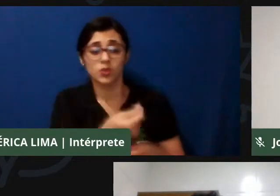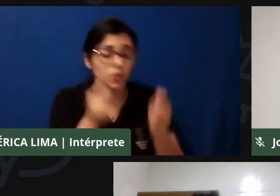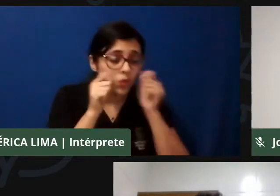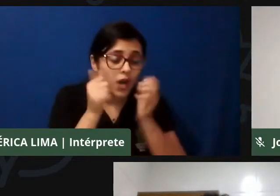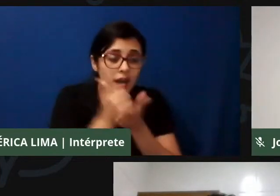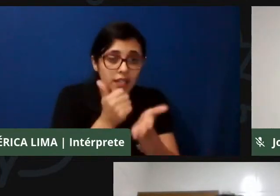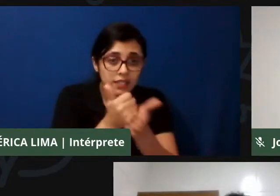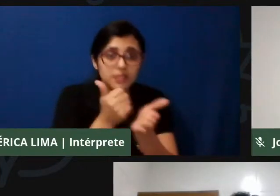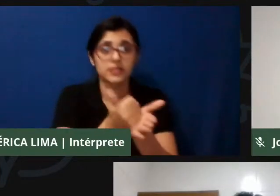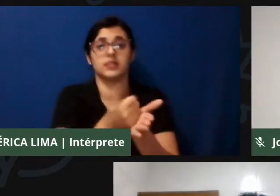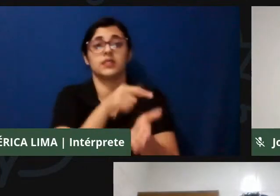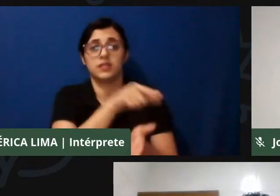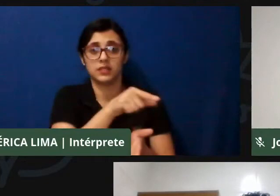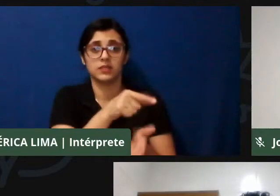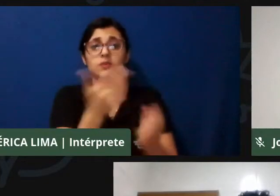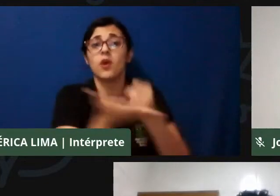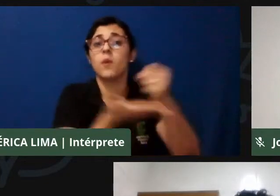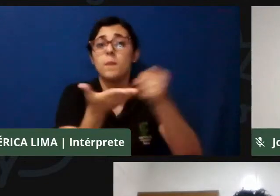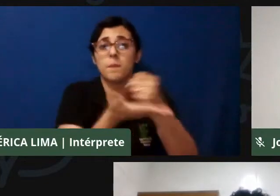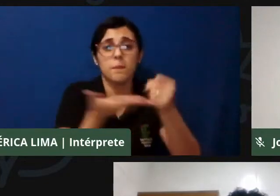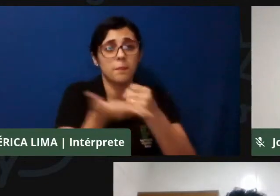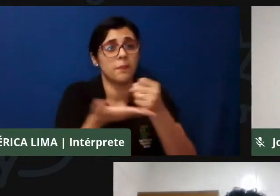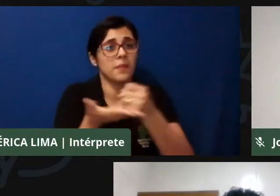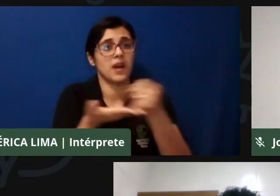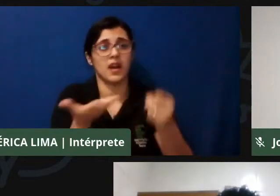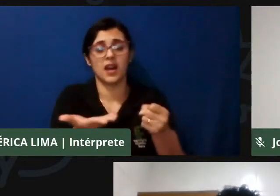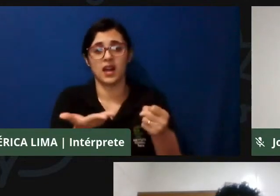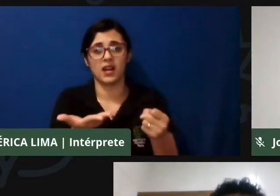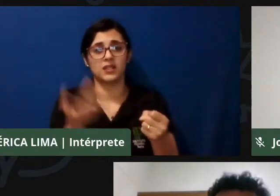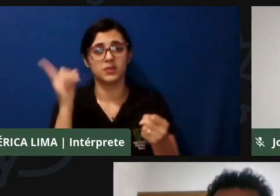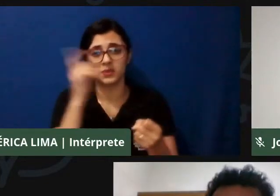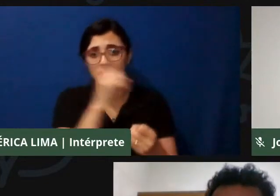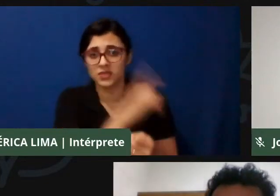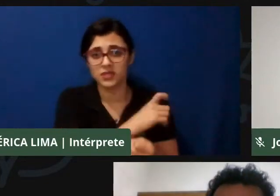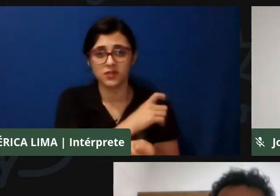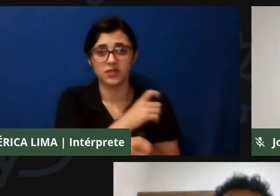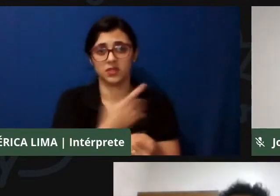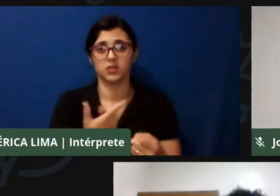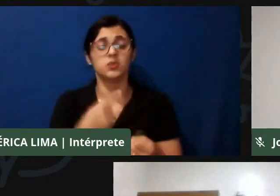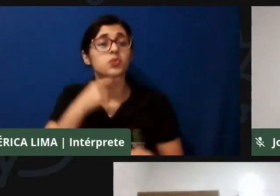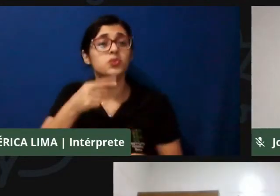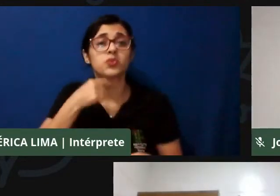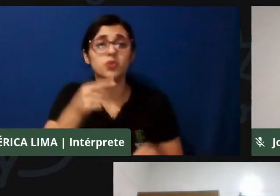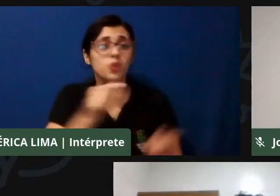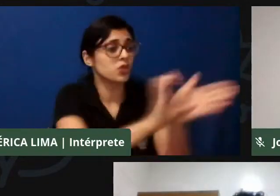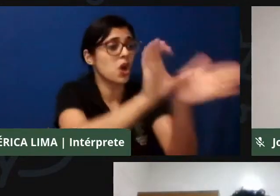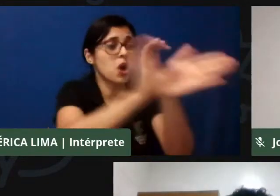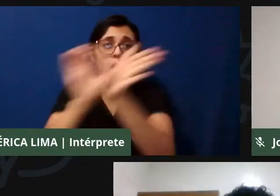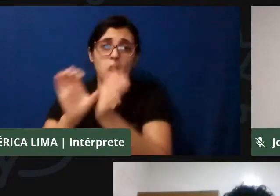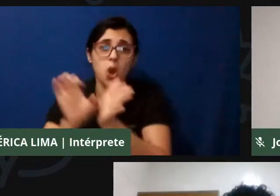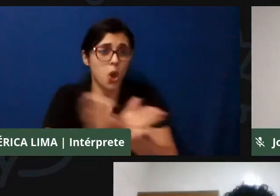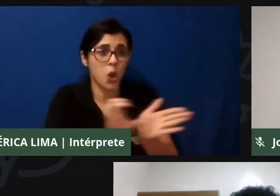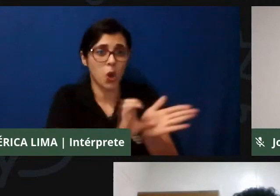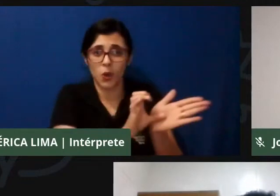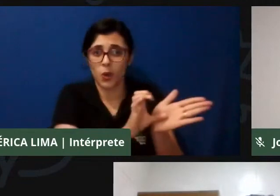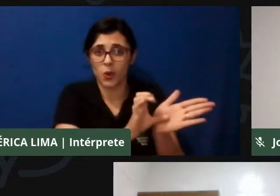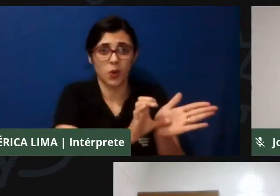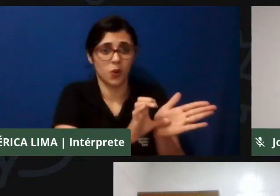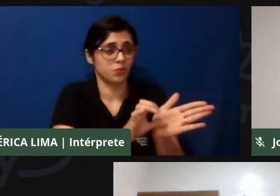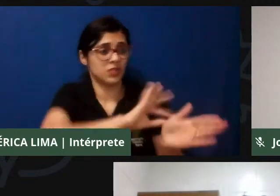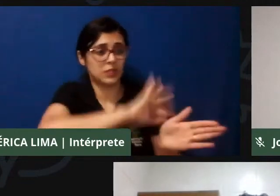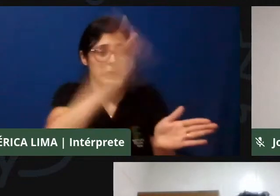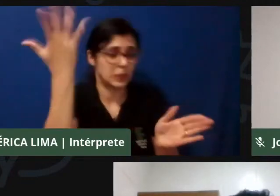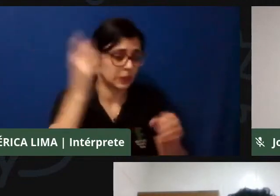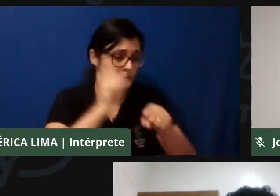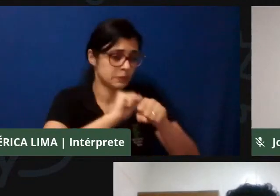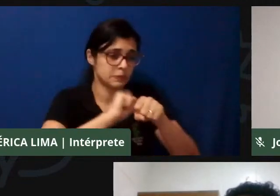significou que você aí tem uma situação que você nem consegue chegar ao número de comunidades quilombolas atingidas pelo Covid, porque a estrutura